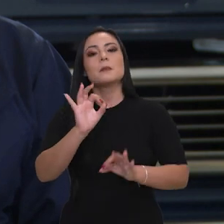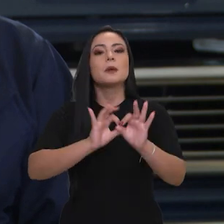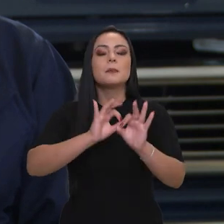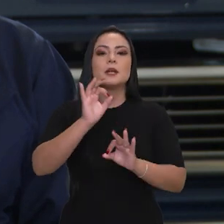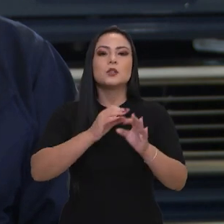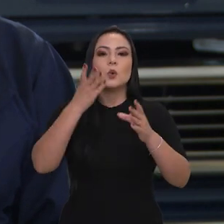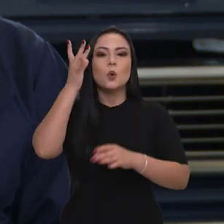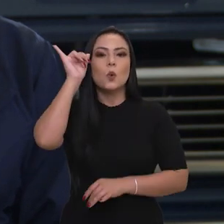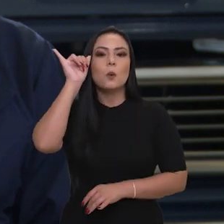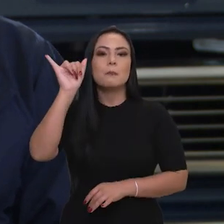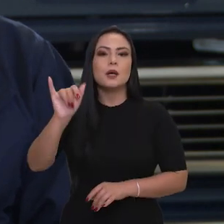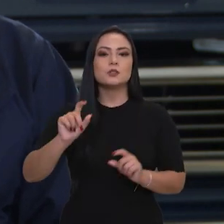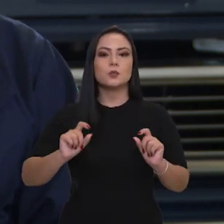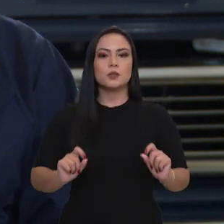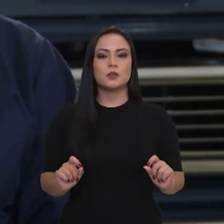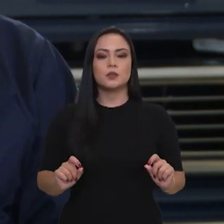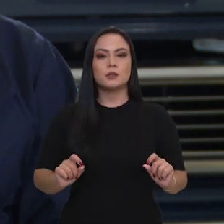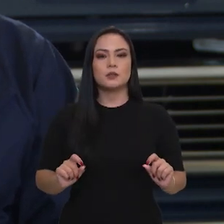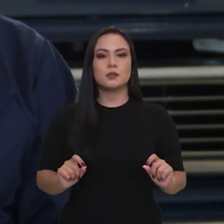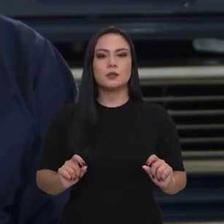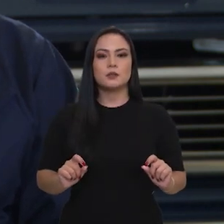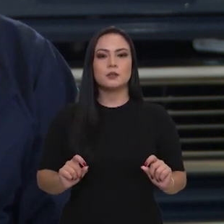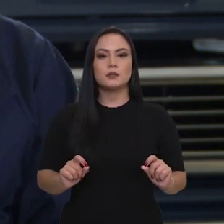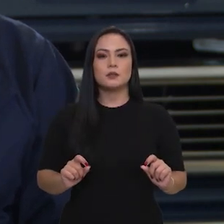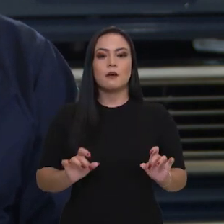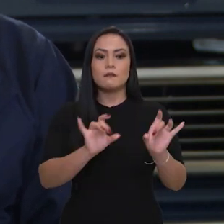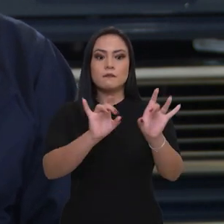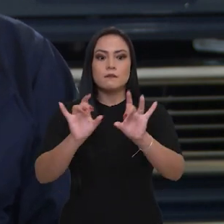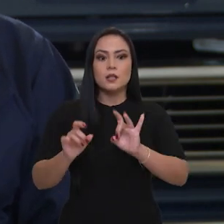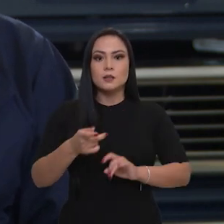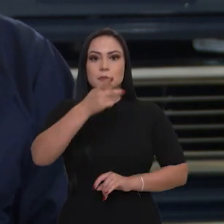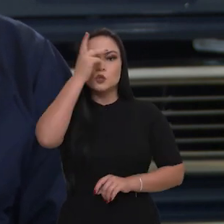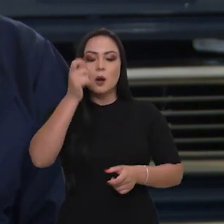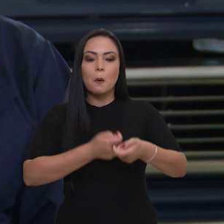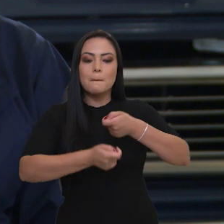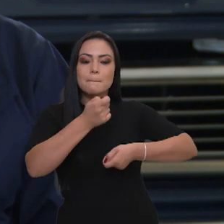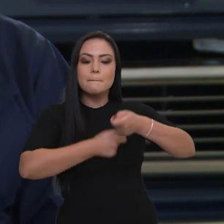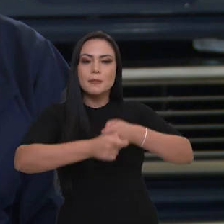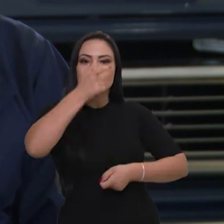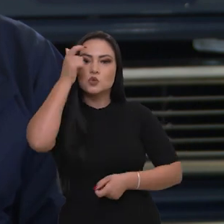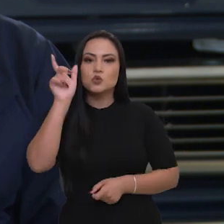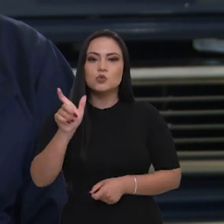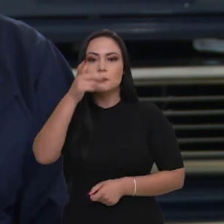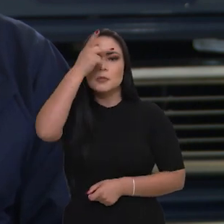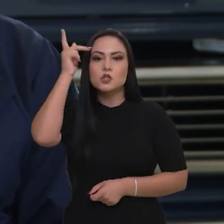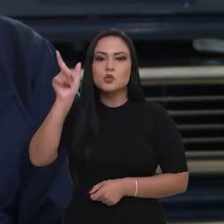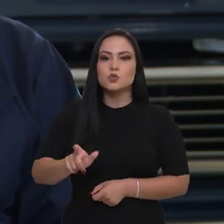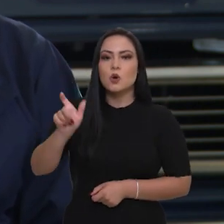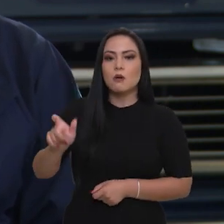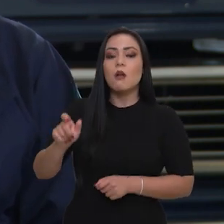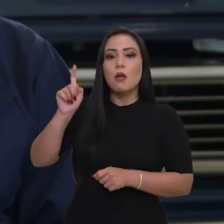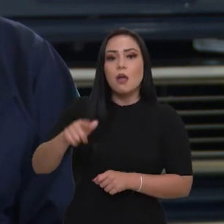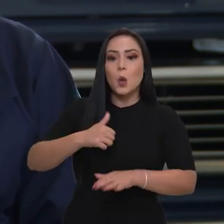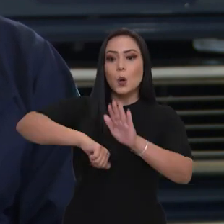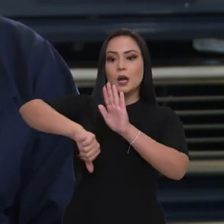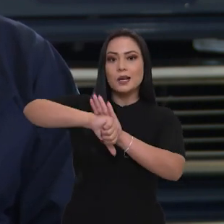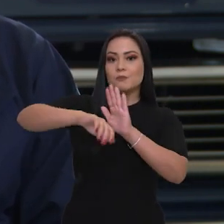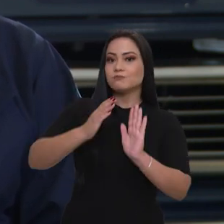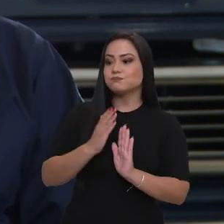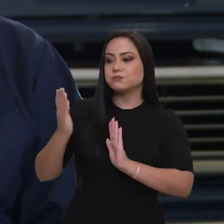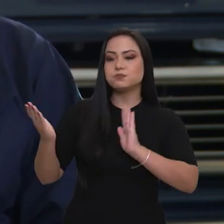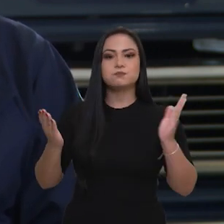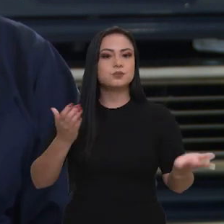mapeamento e combate ao tráfico de pessoas, que é um crime transfronteiriço